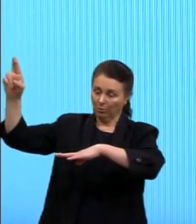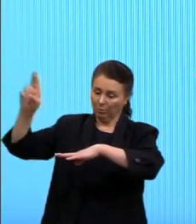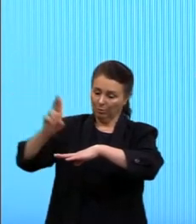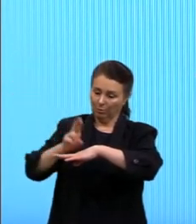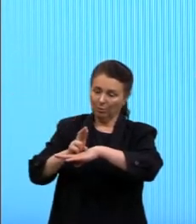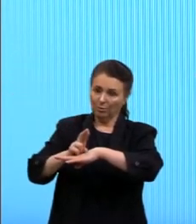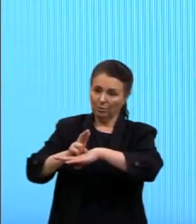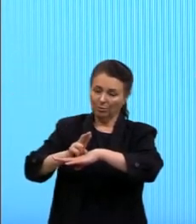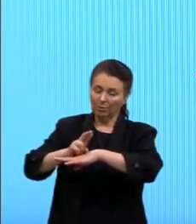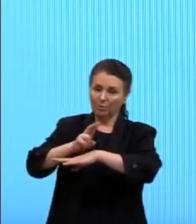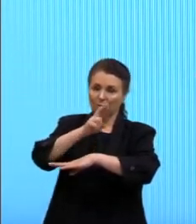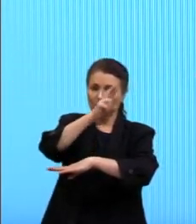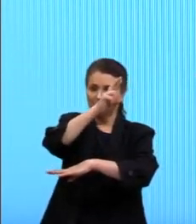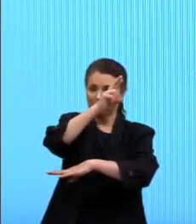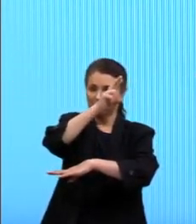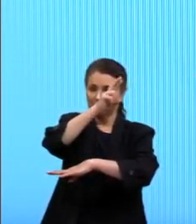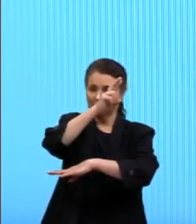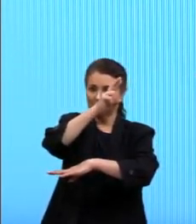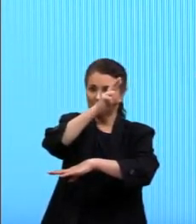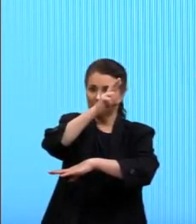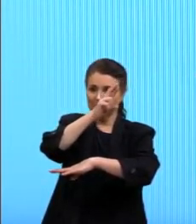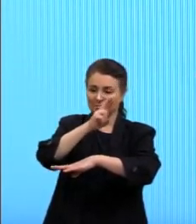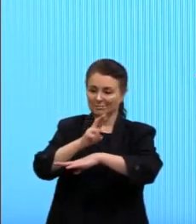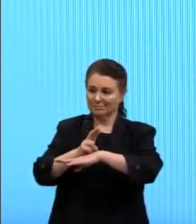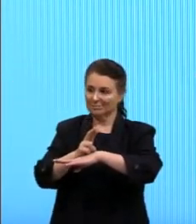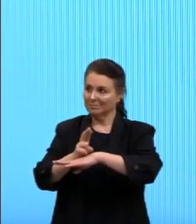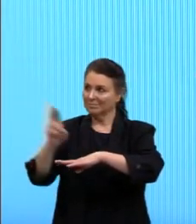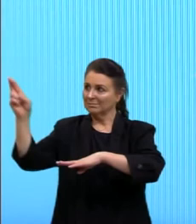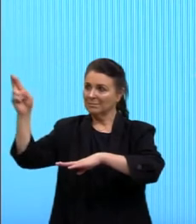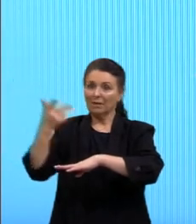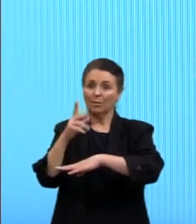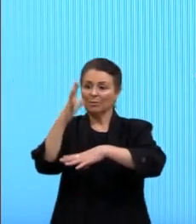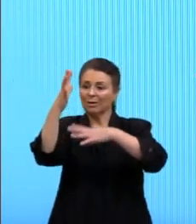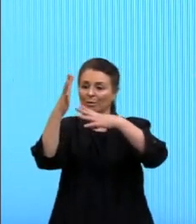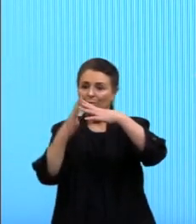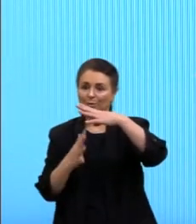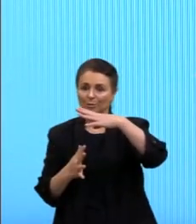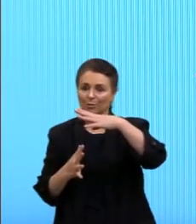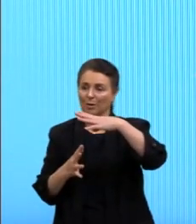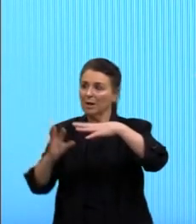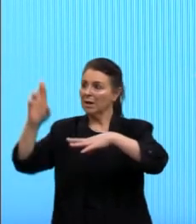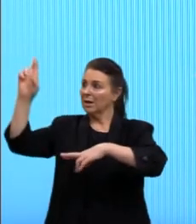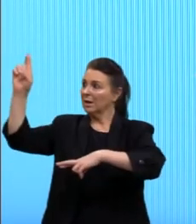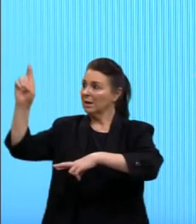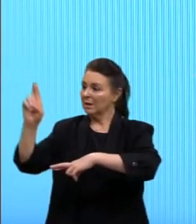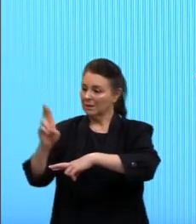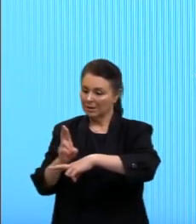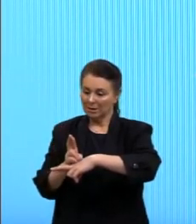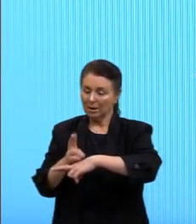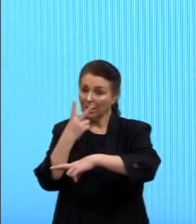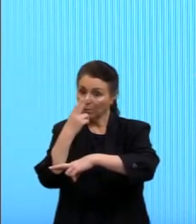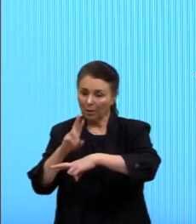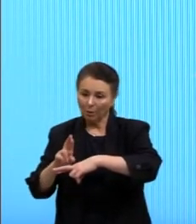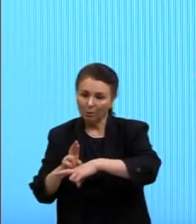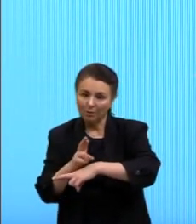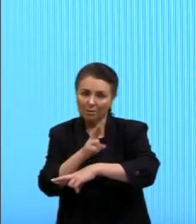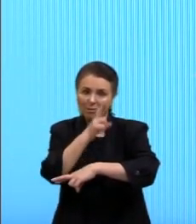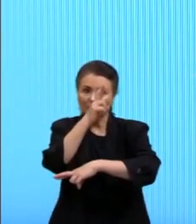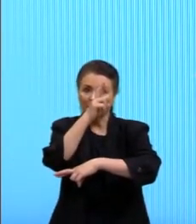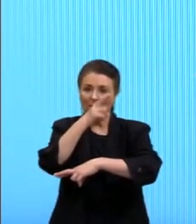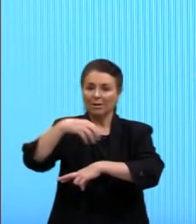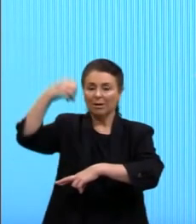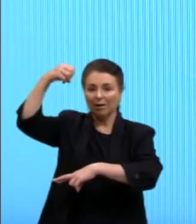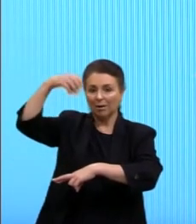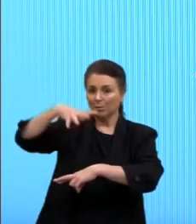De novo, não houve um filtro aqui, né, a gente tem o mesmo raio que incide, é o mesmo que vai ser refletido. Então, a luz, né,